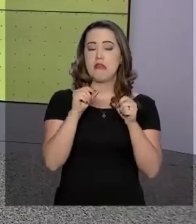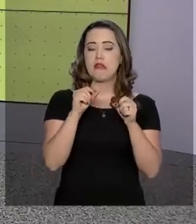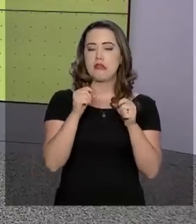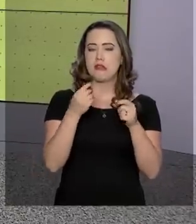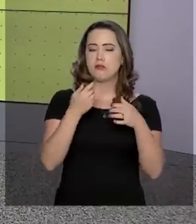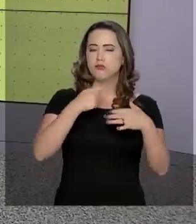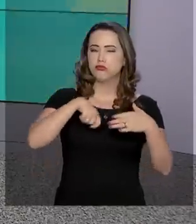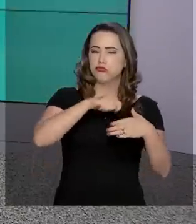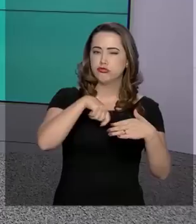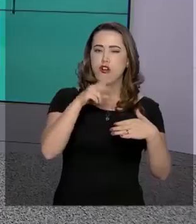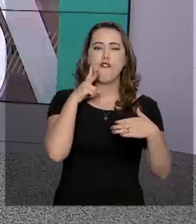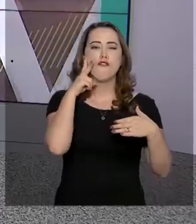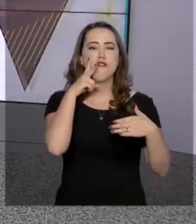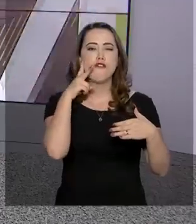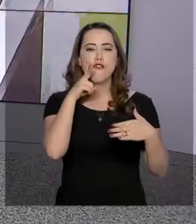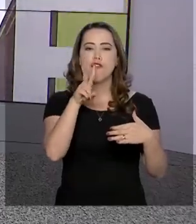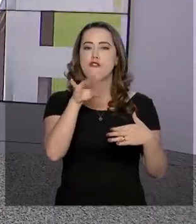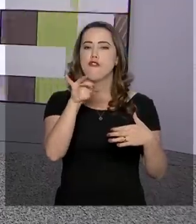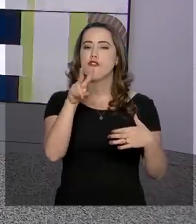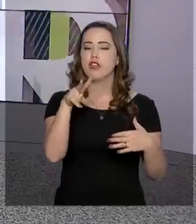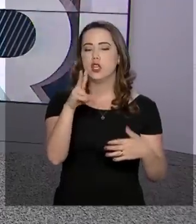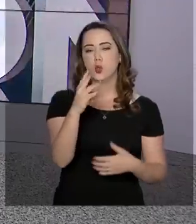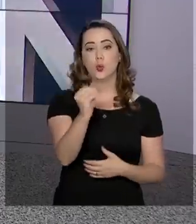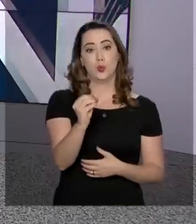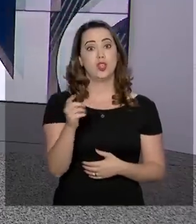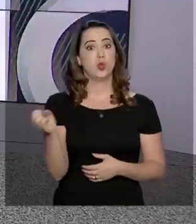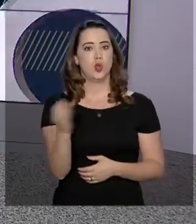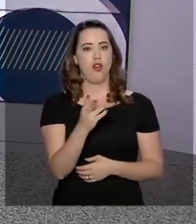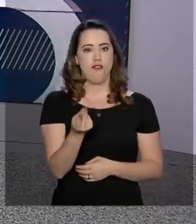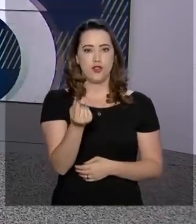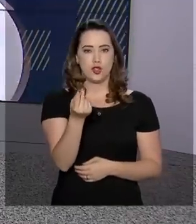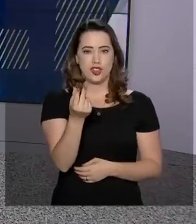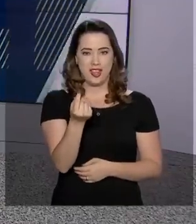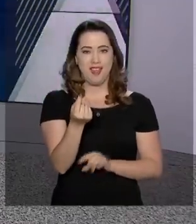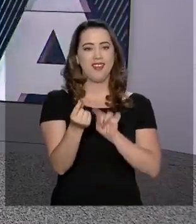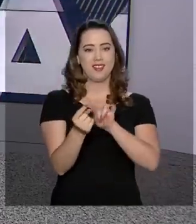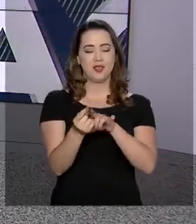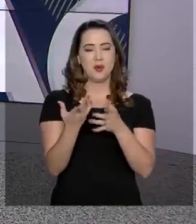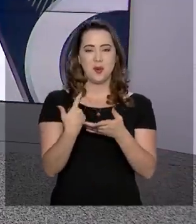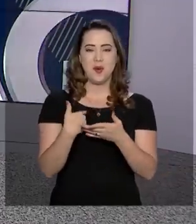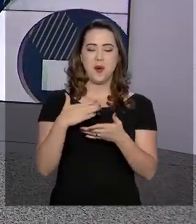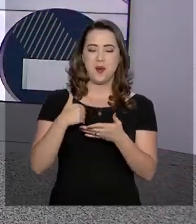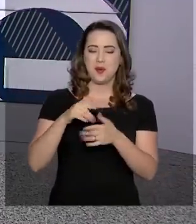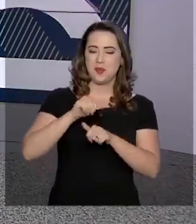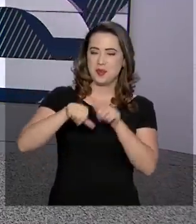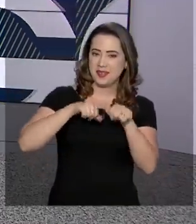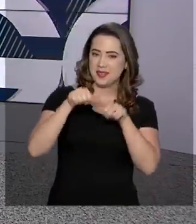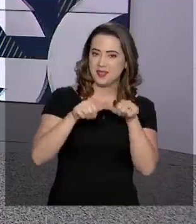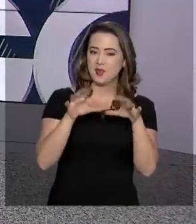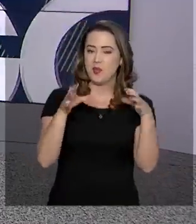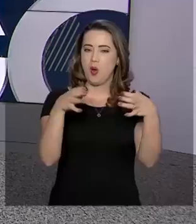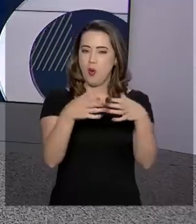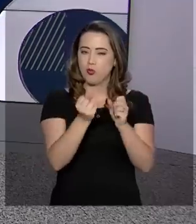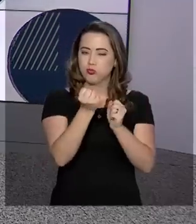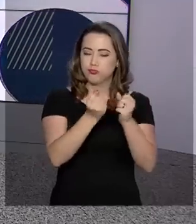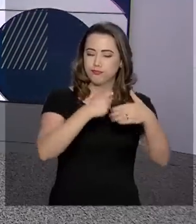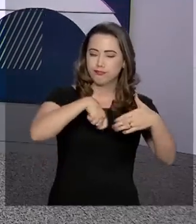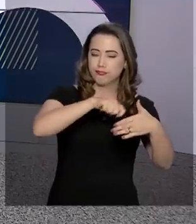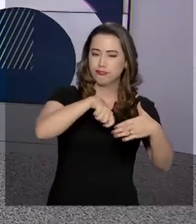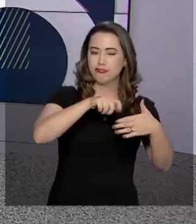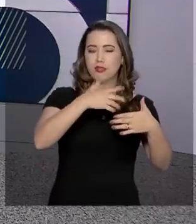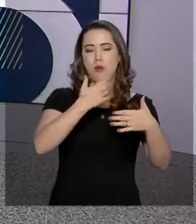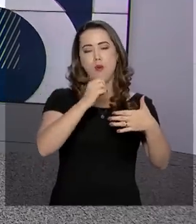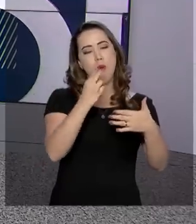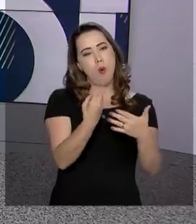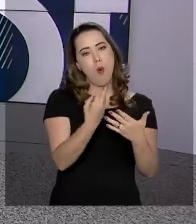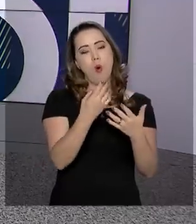com novos recursos para modernizar o setor e agregar valor ao produto brasileiro. O objetivo é aumentar a competitividade diante